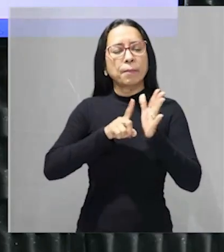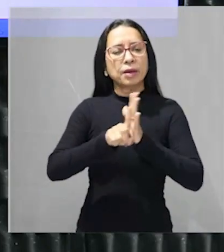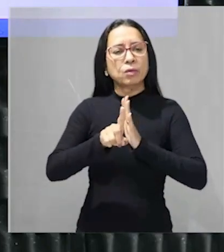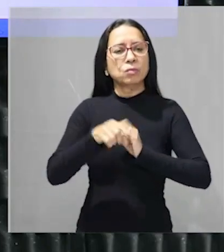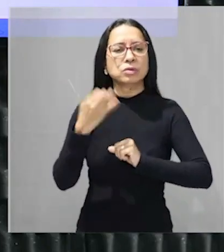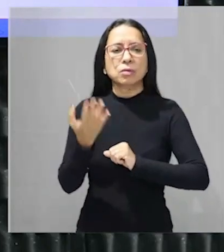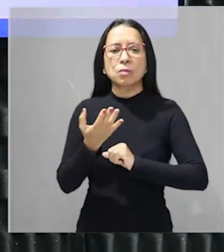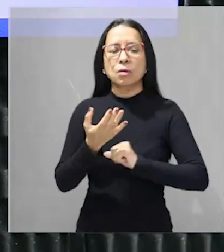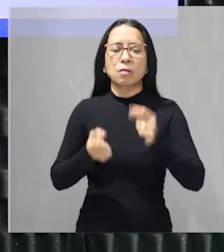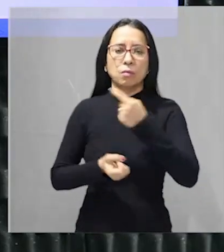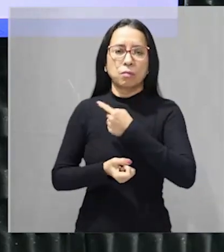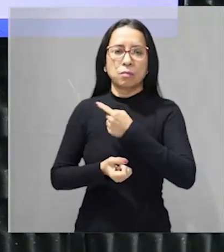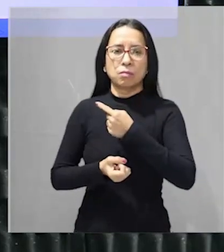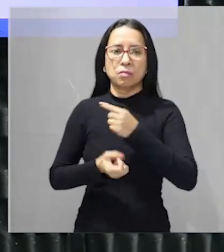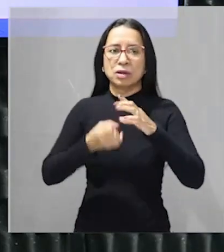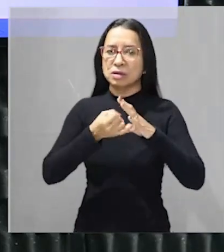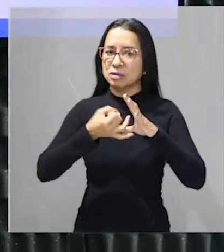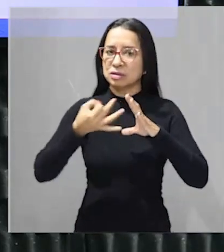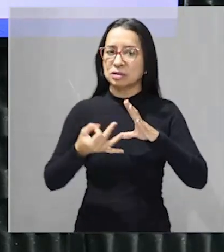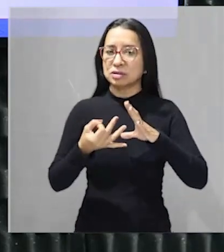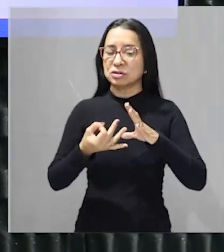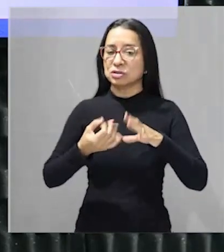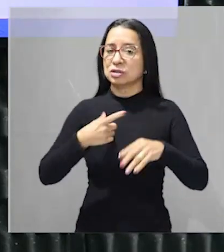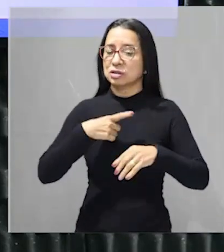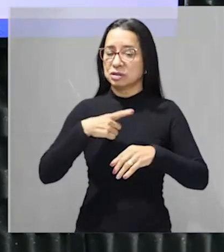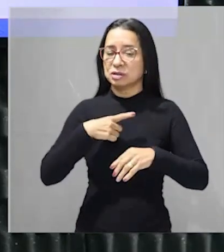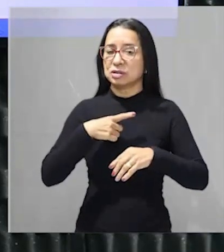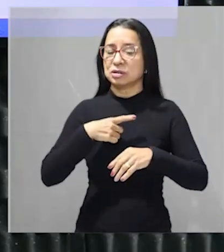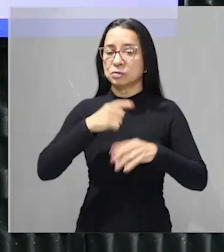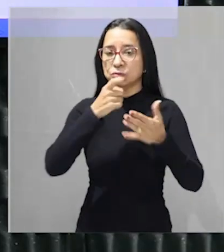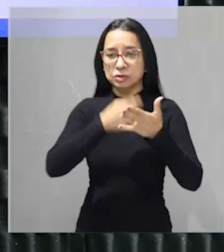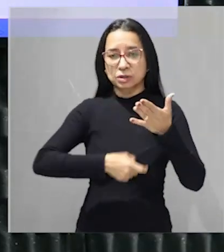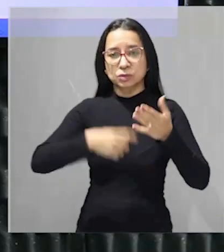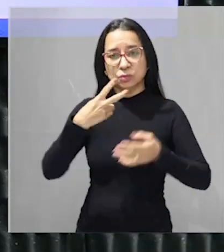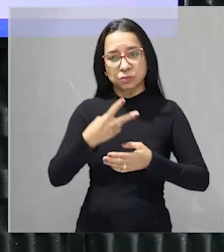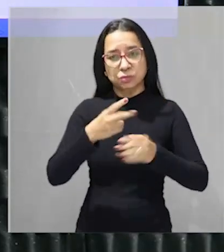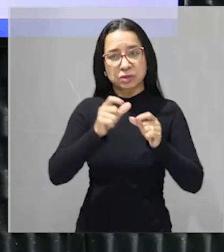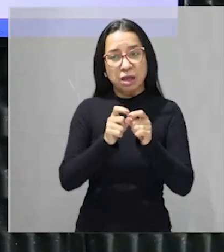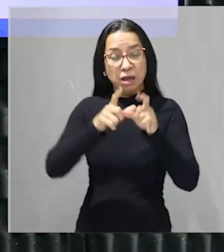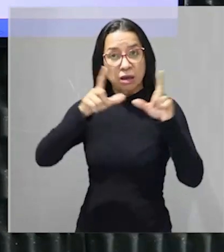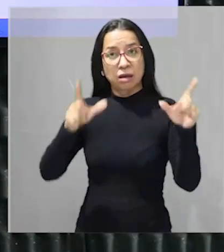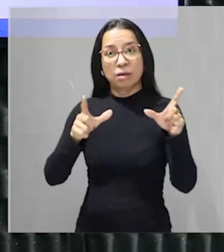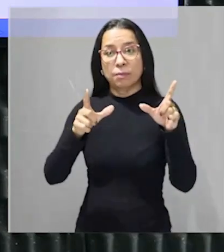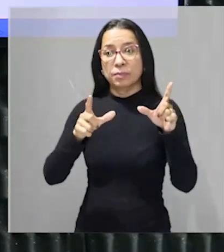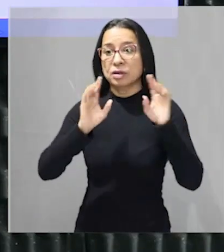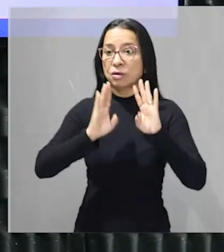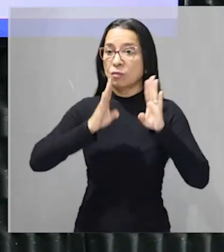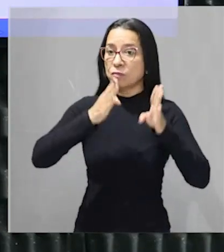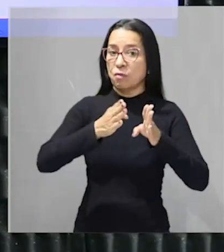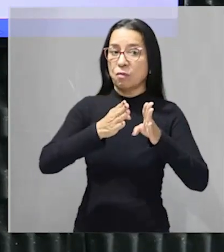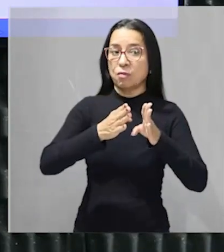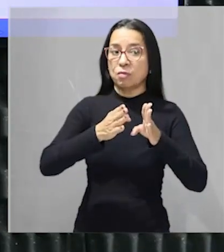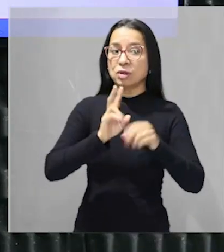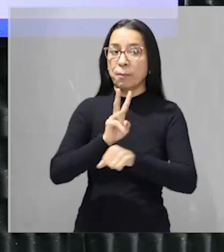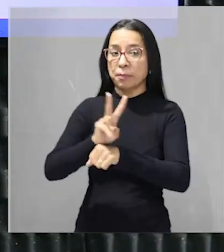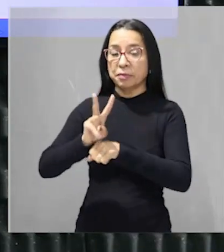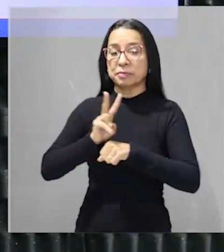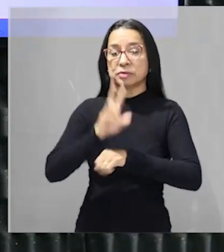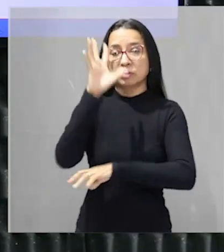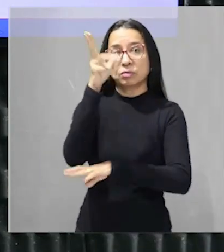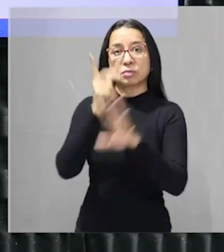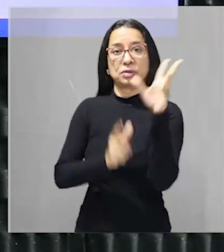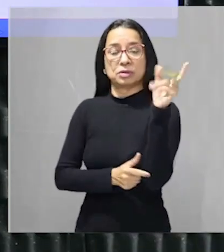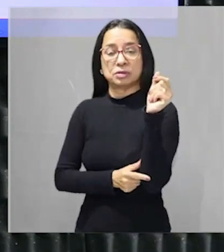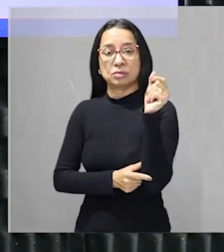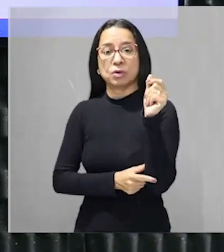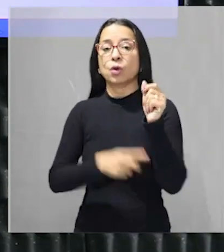no texto 2 que amplia essa concepção de conservação ambiental apresentada no texto 1 ora galera o texto 2 ele